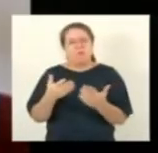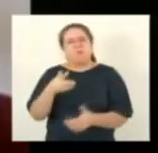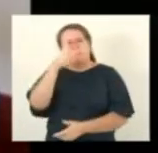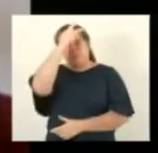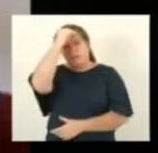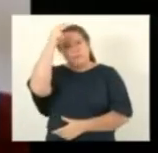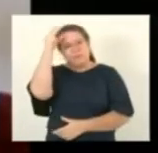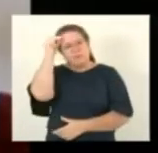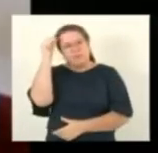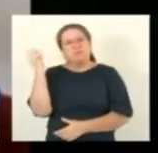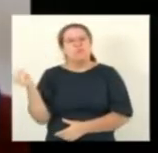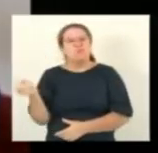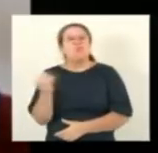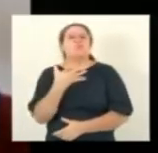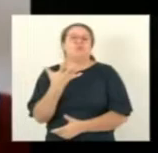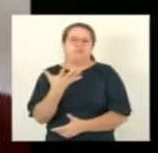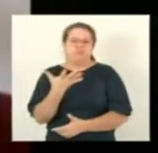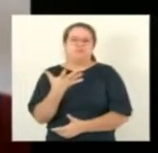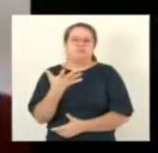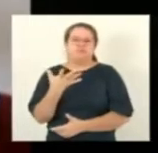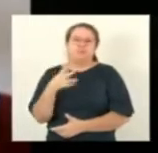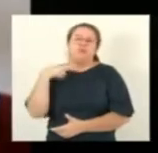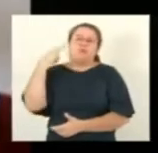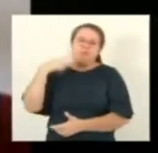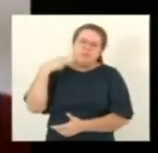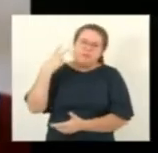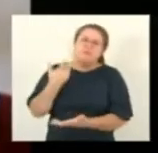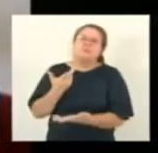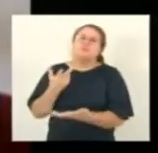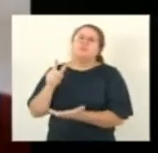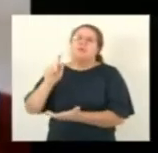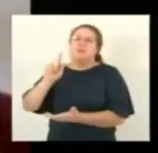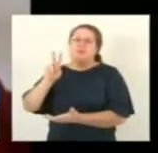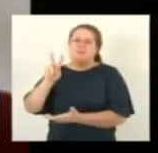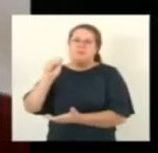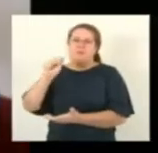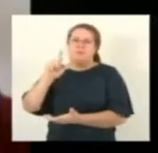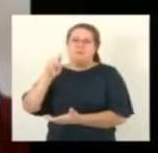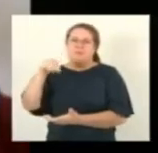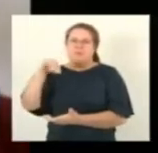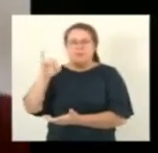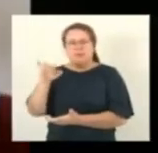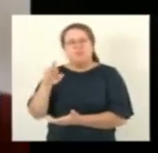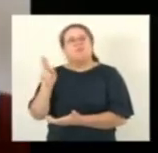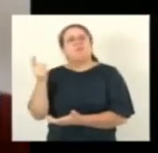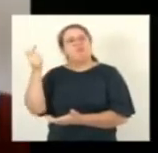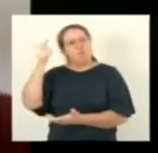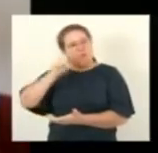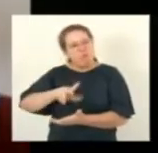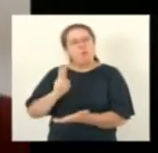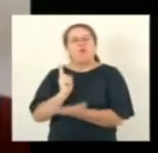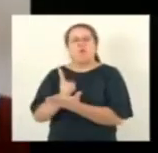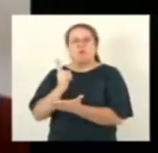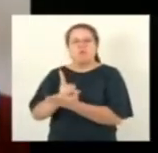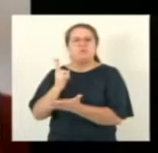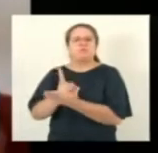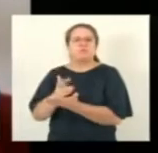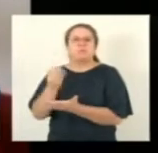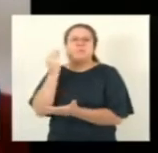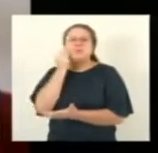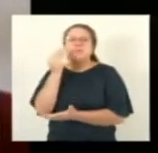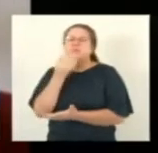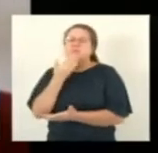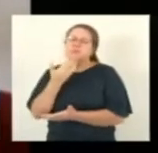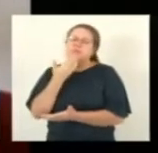o Valmir Santiago voltou ao assunto do tratamento e nós, então, através da deputada Federal Norma, estivemos na Caixa